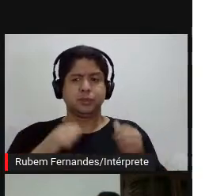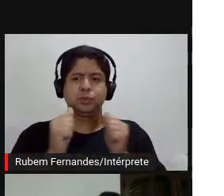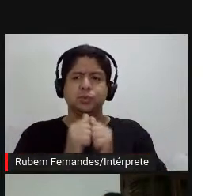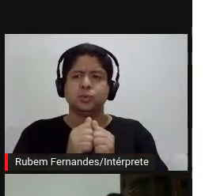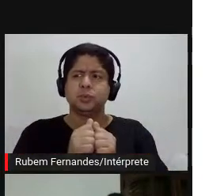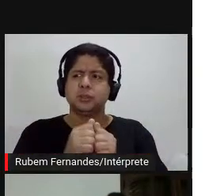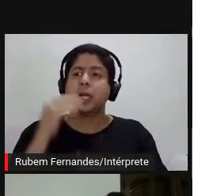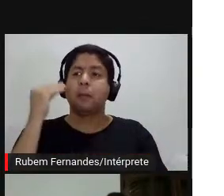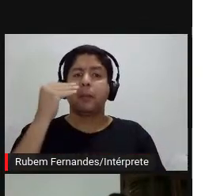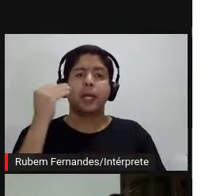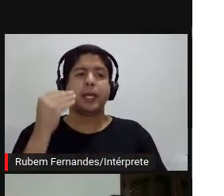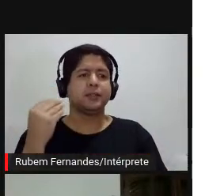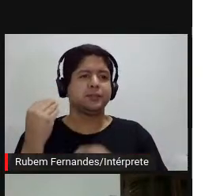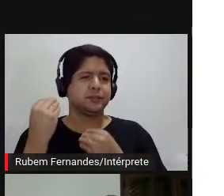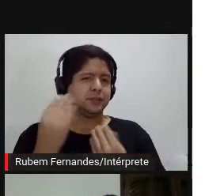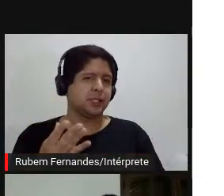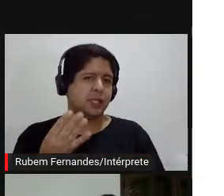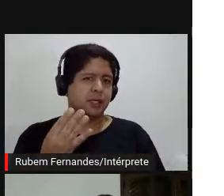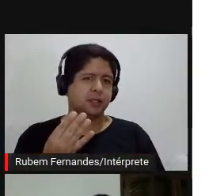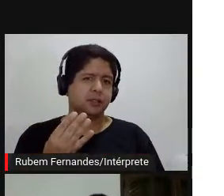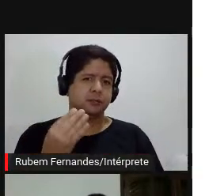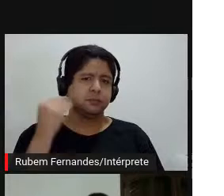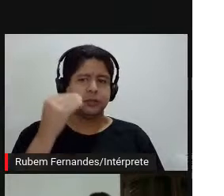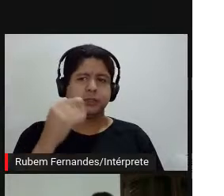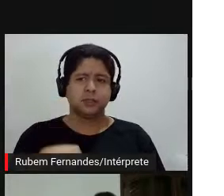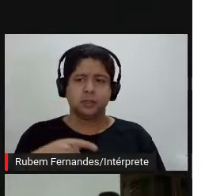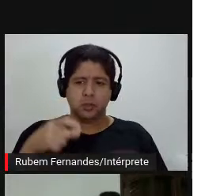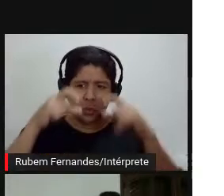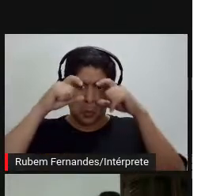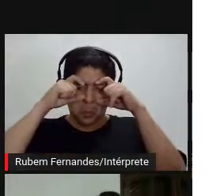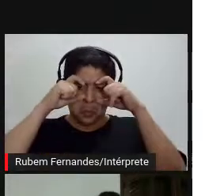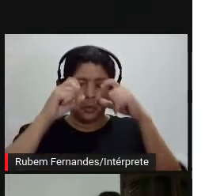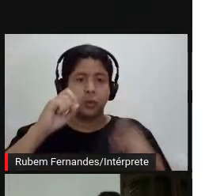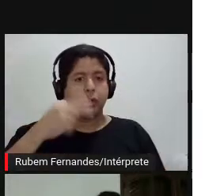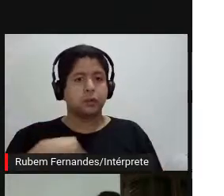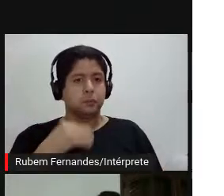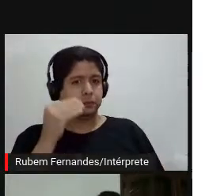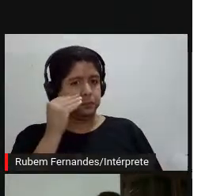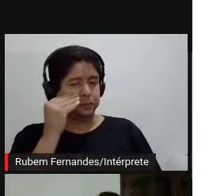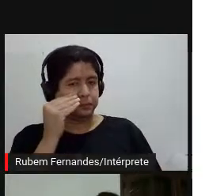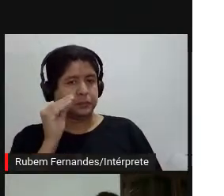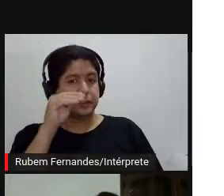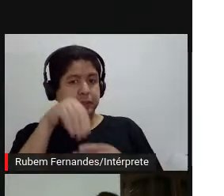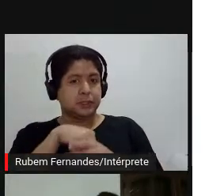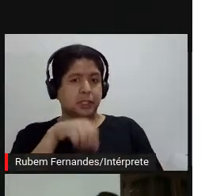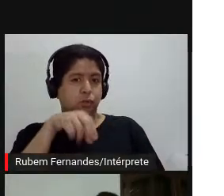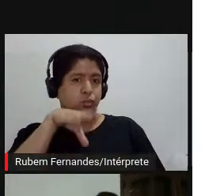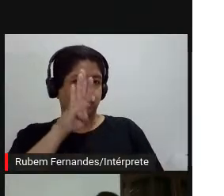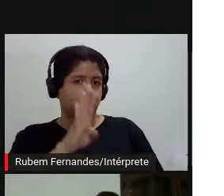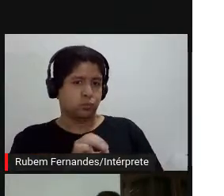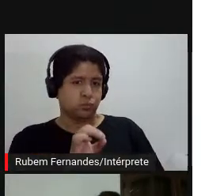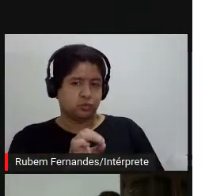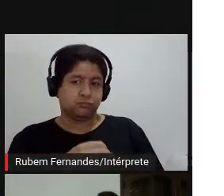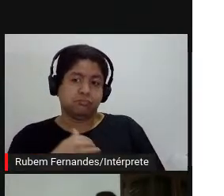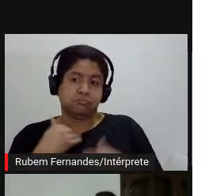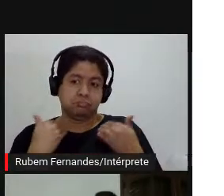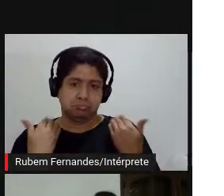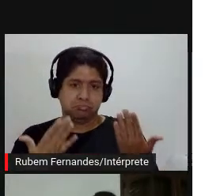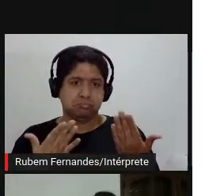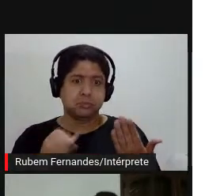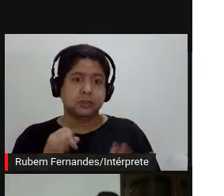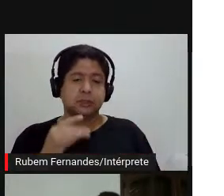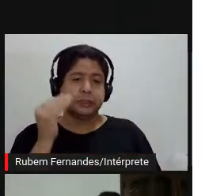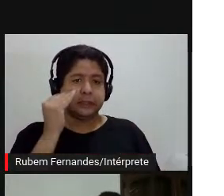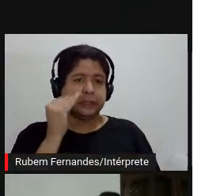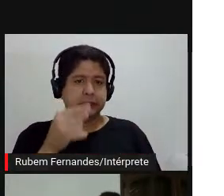experiência, né, se você vai poder experimentar o óculos ou se você vai só olhar ele dentro de um cubo de acrílico, e se você for só